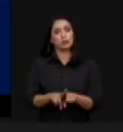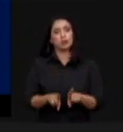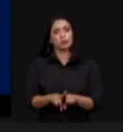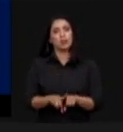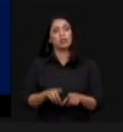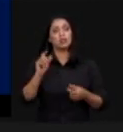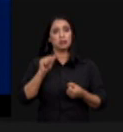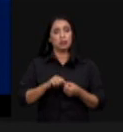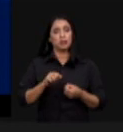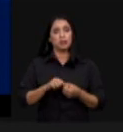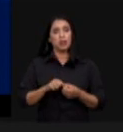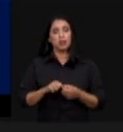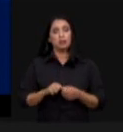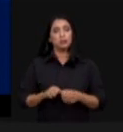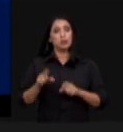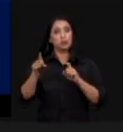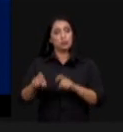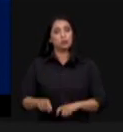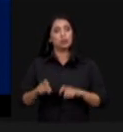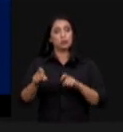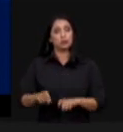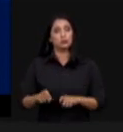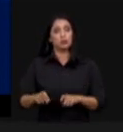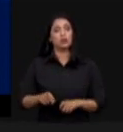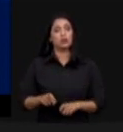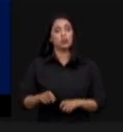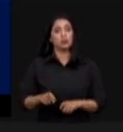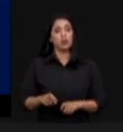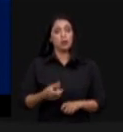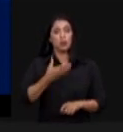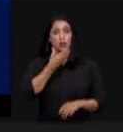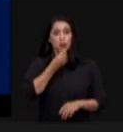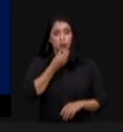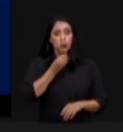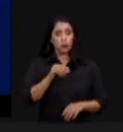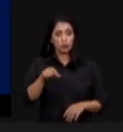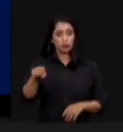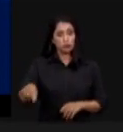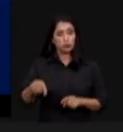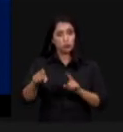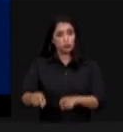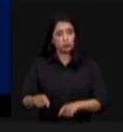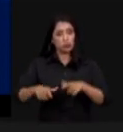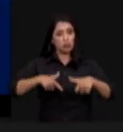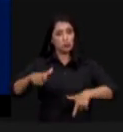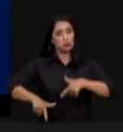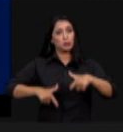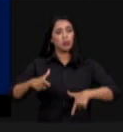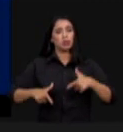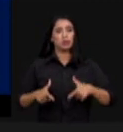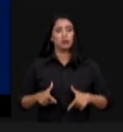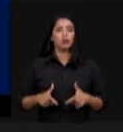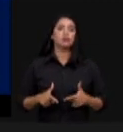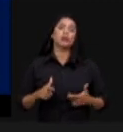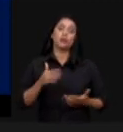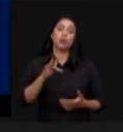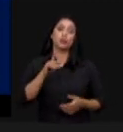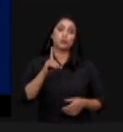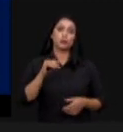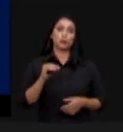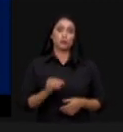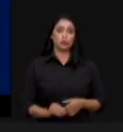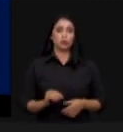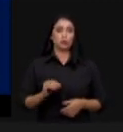desse país. Ou seja, apesar do benefício que nós podemos ter com a discussão do fundo do clima e também com a